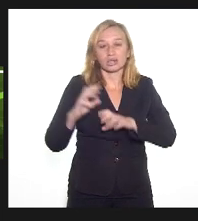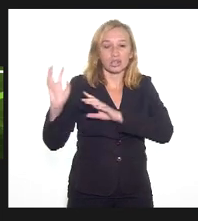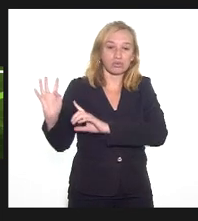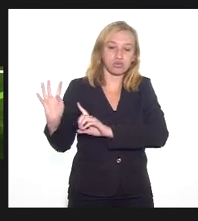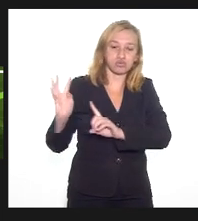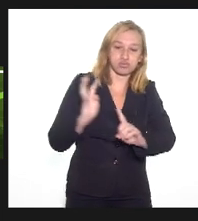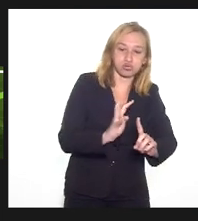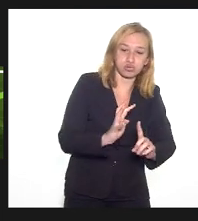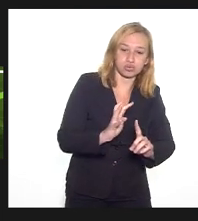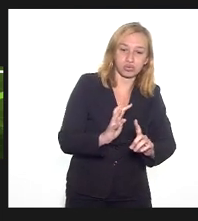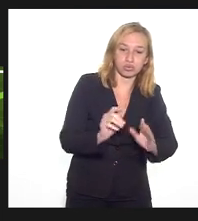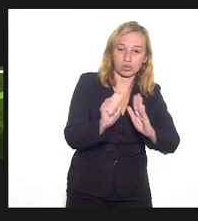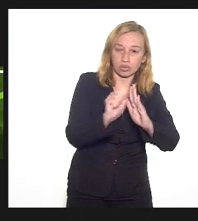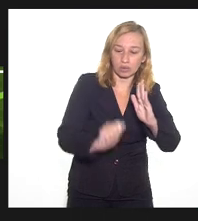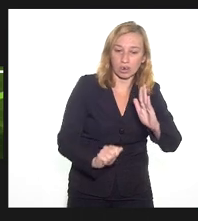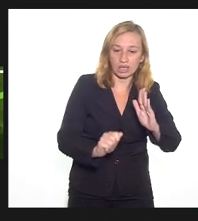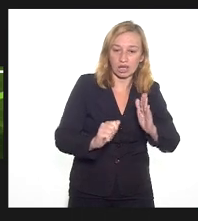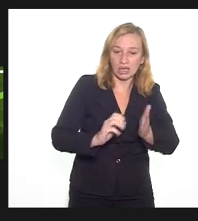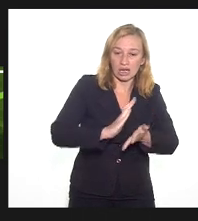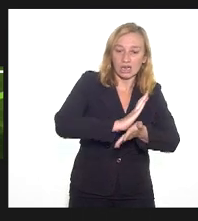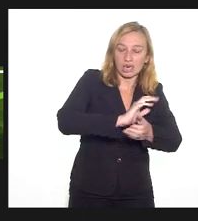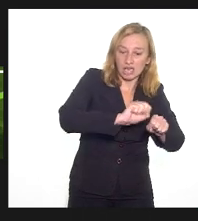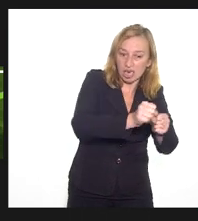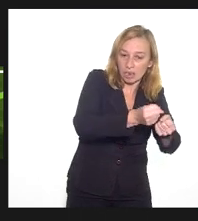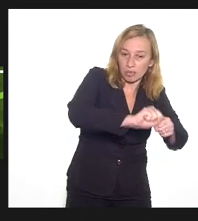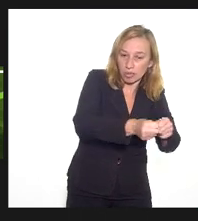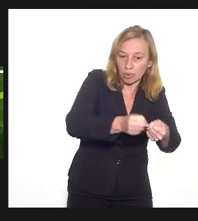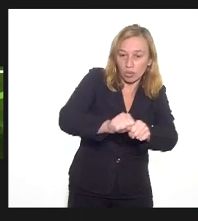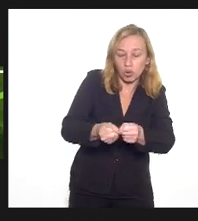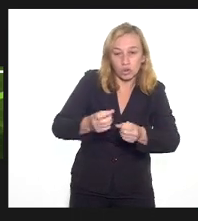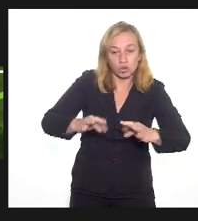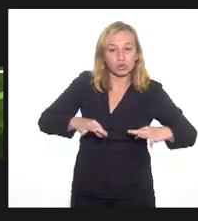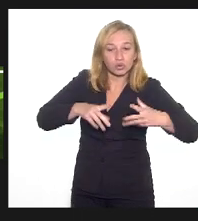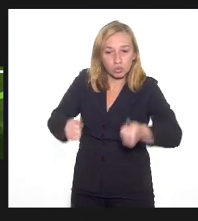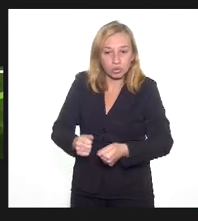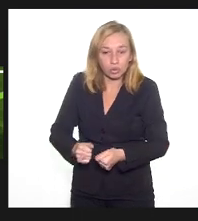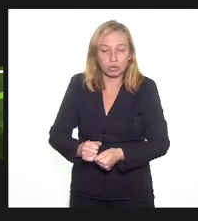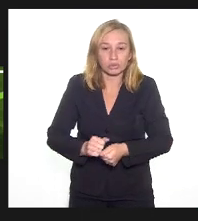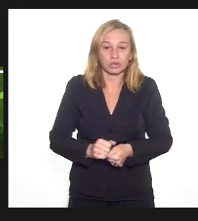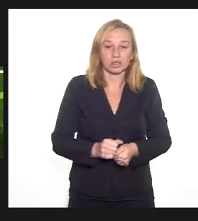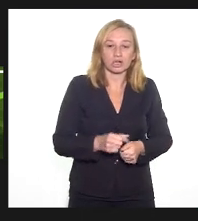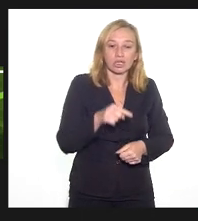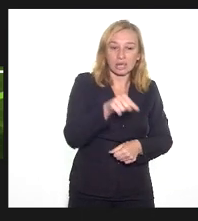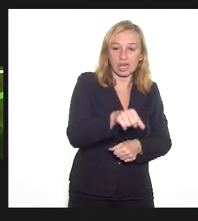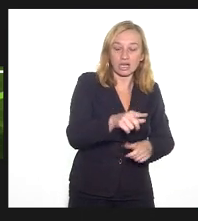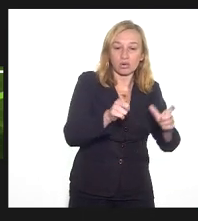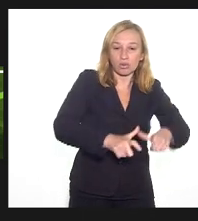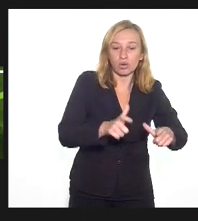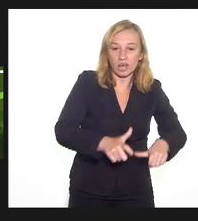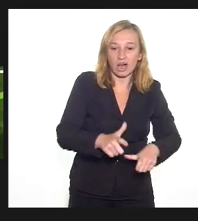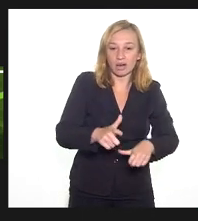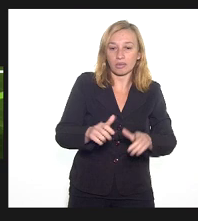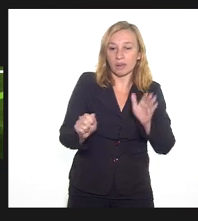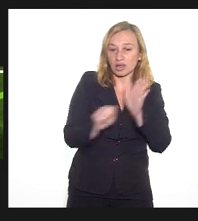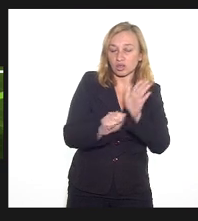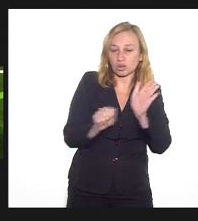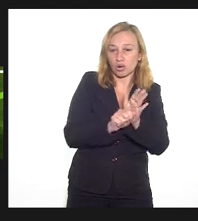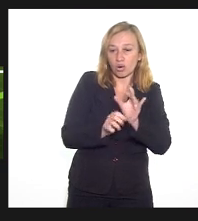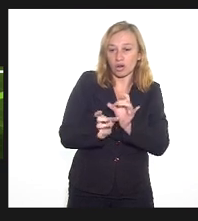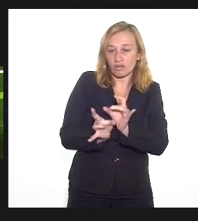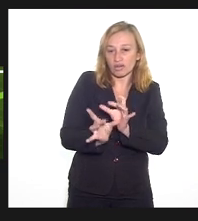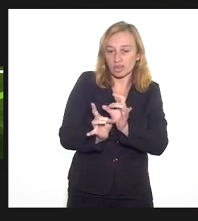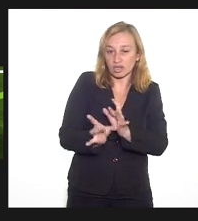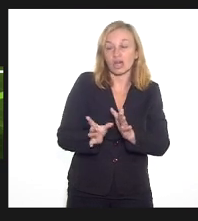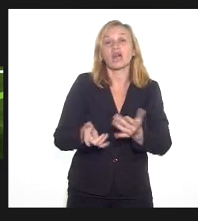o terreiro, entrando, quebrando tudo e se apropriando, fazendo ali, muitas das vezes, boca de fumo. Mas é muito complicado